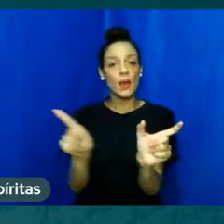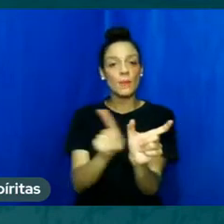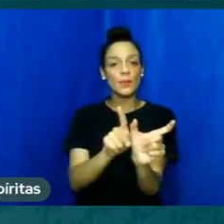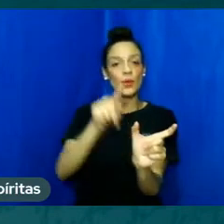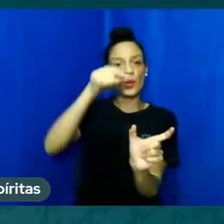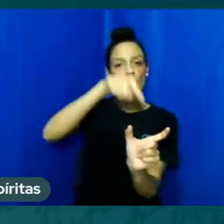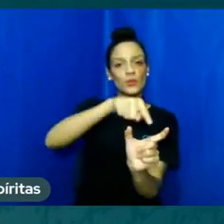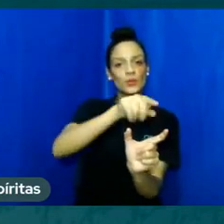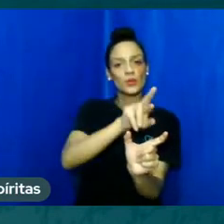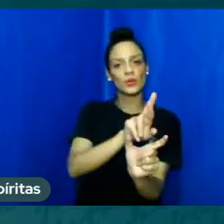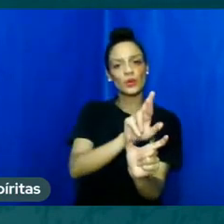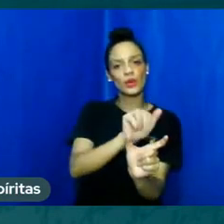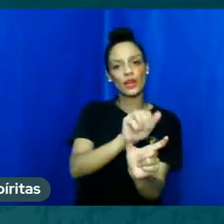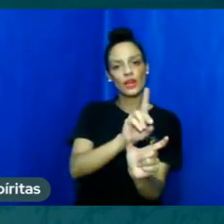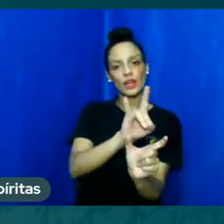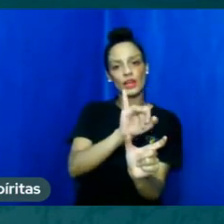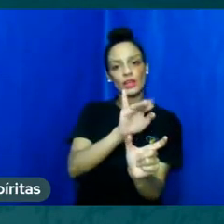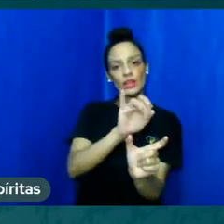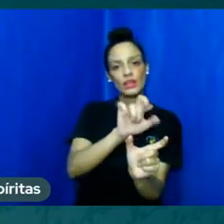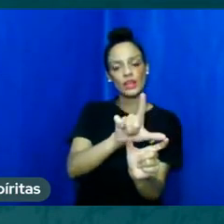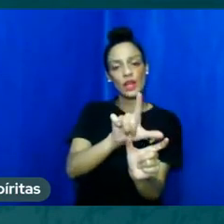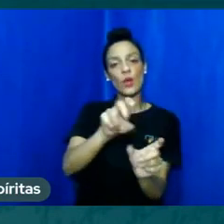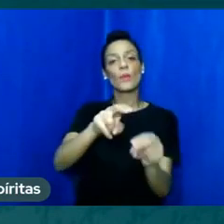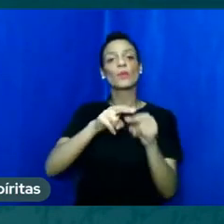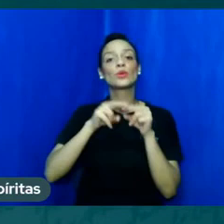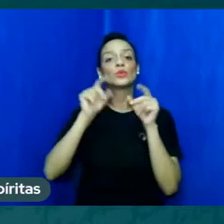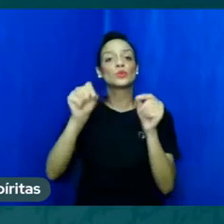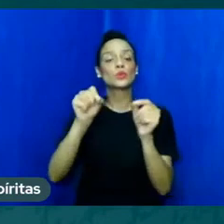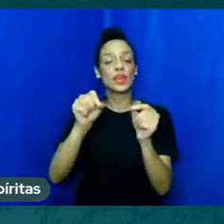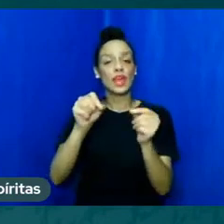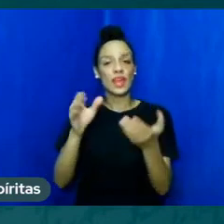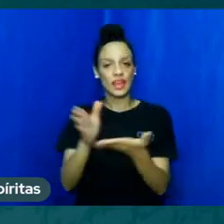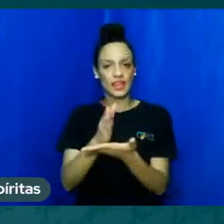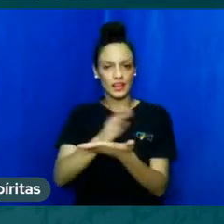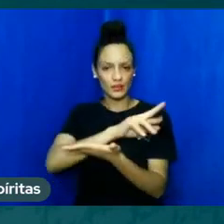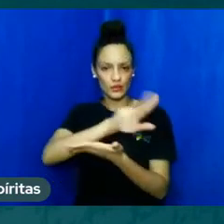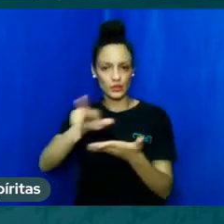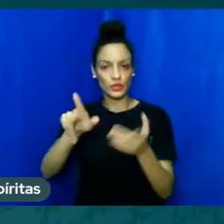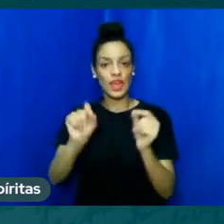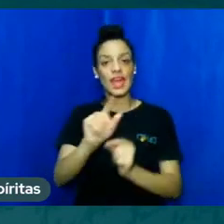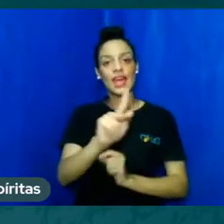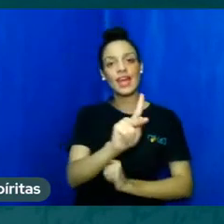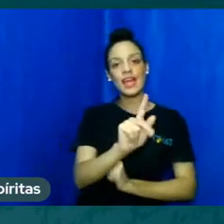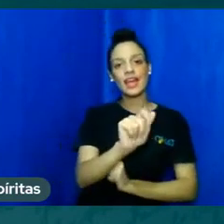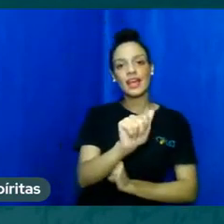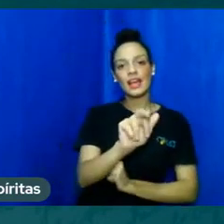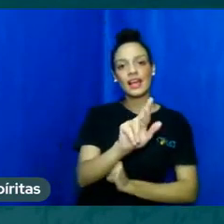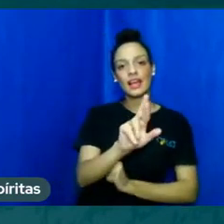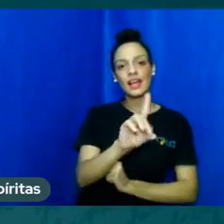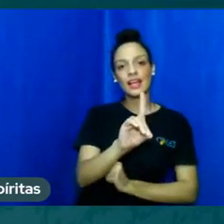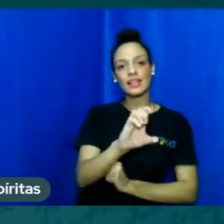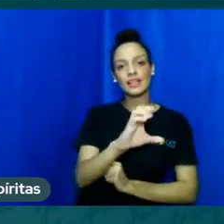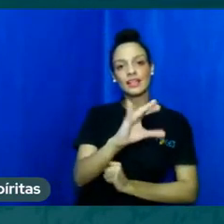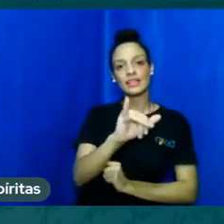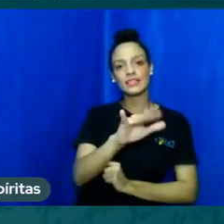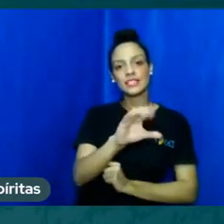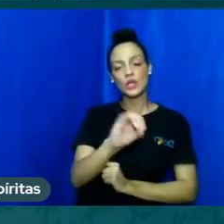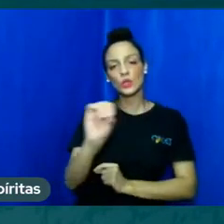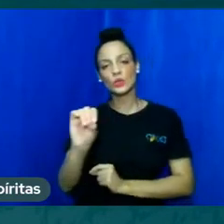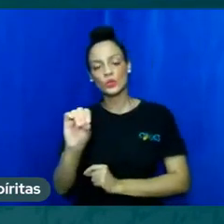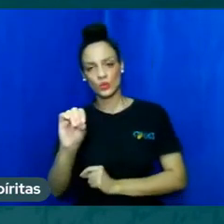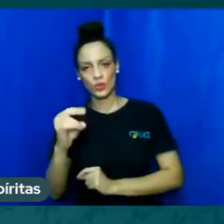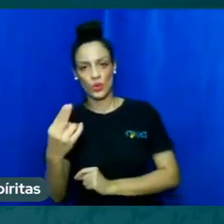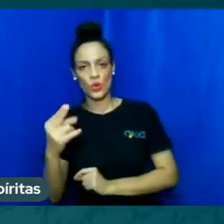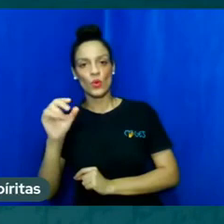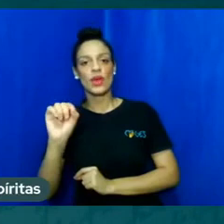então a codificação é kardeciana ou kardeciana fique à contrária porque kardec já seria fonema o c com fonema